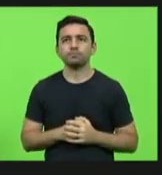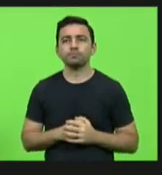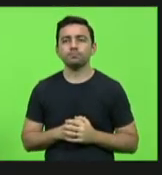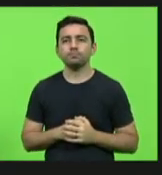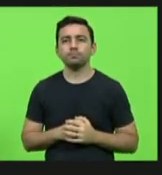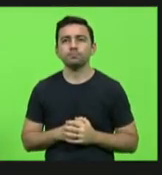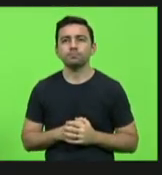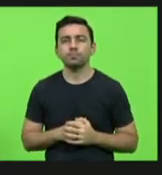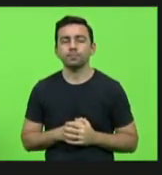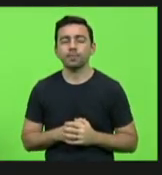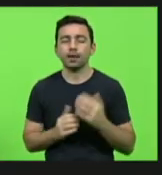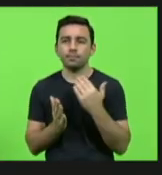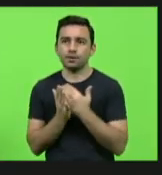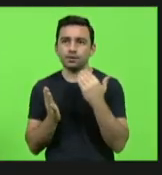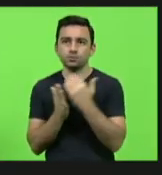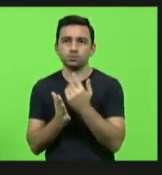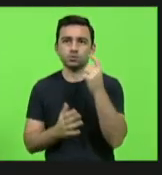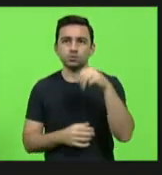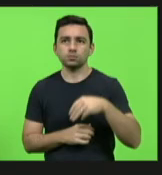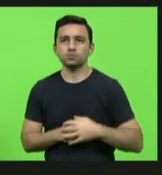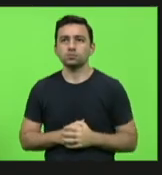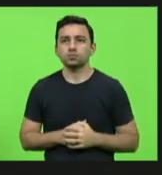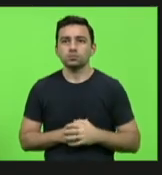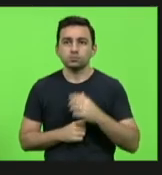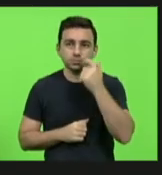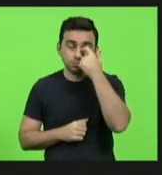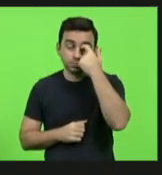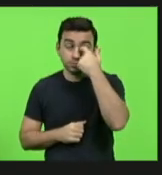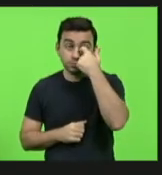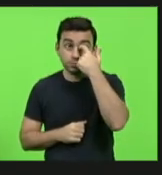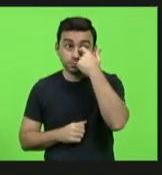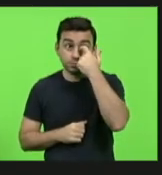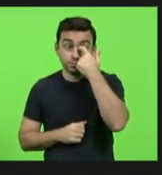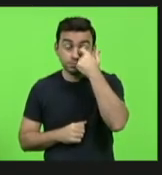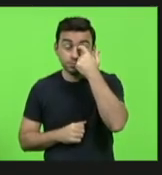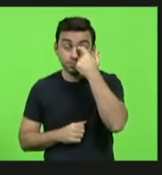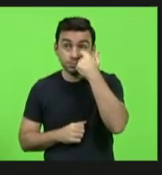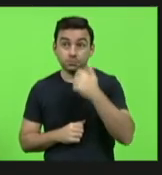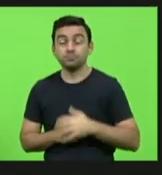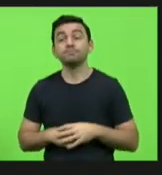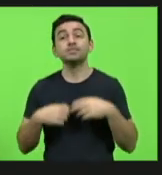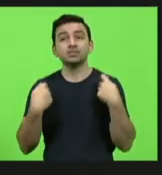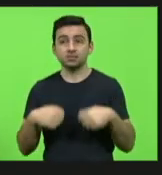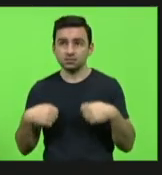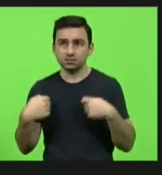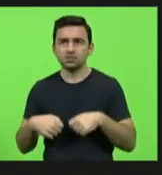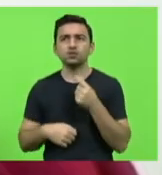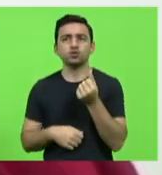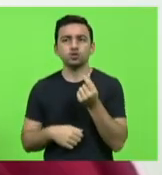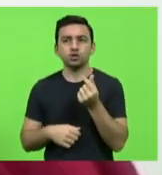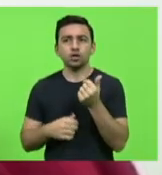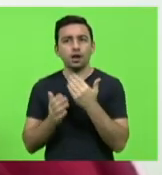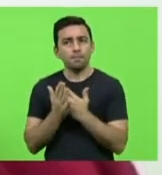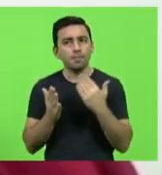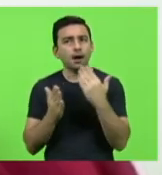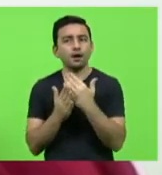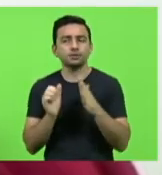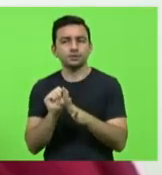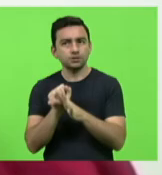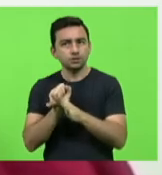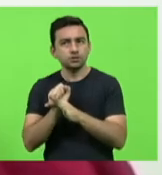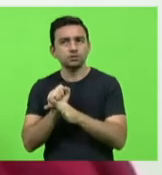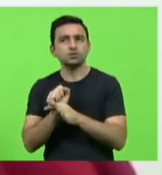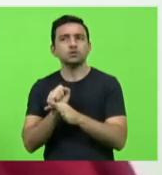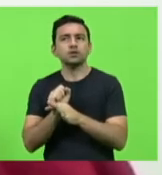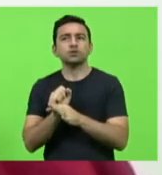um mais um minuto deputada para concluir obrigada obrigada precisa ter recursos para garantir a segurança nas